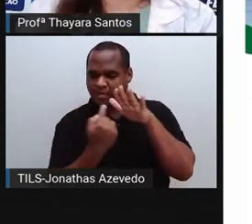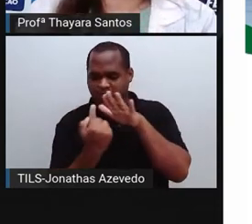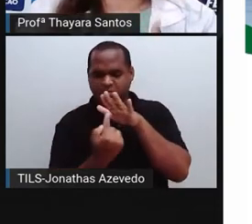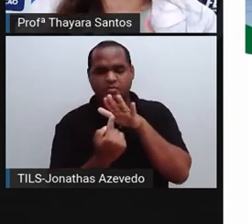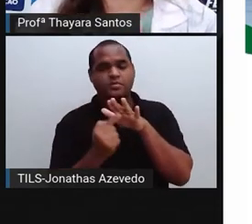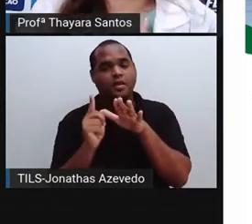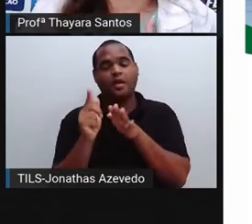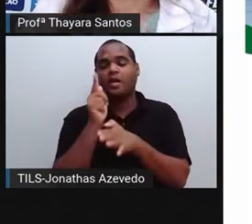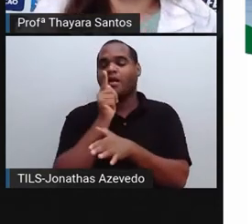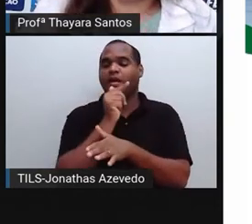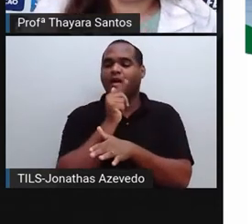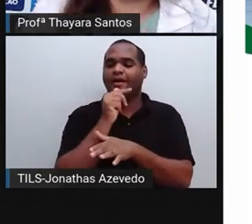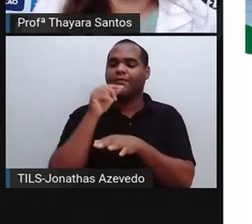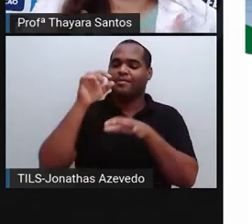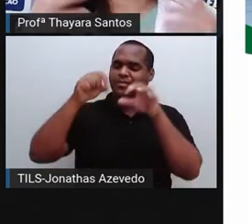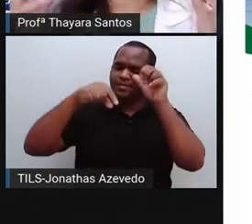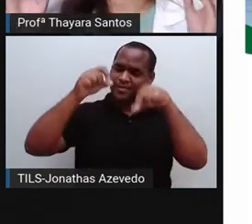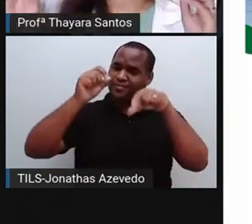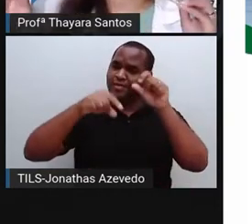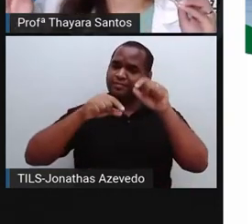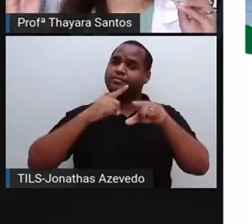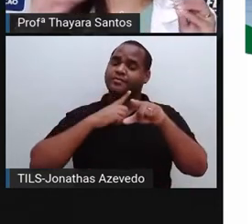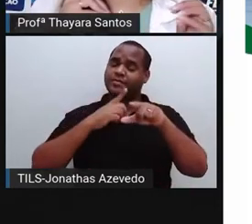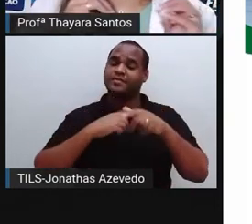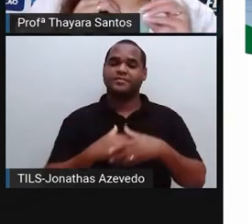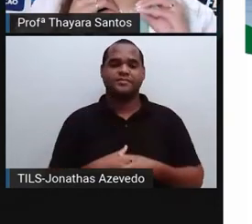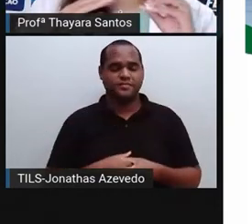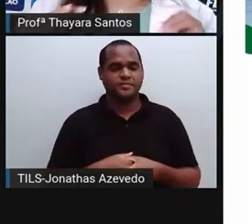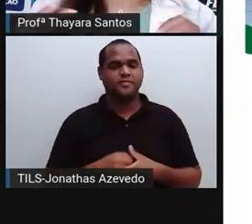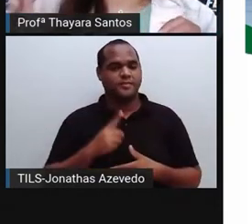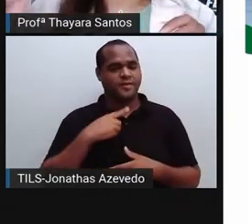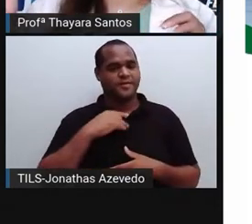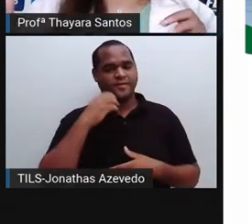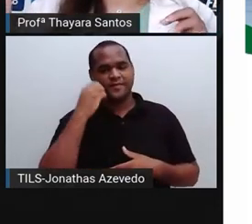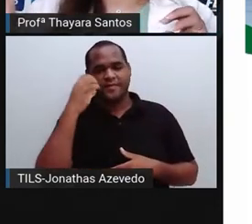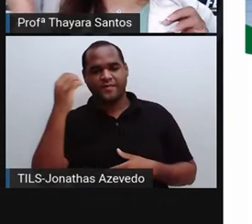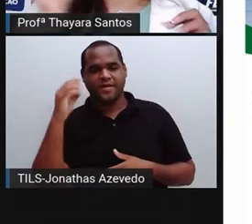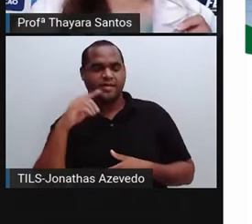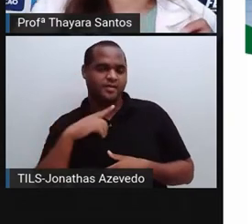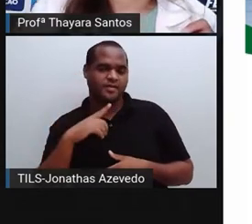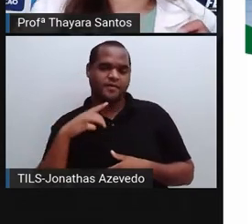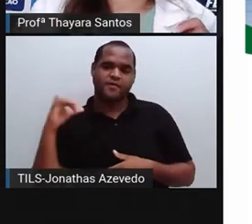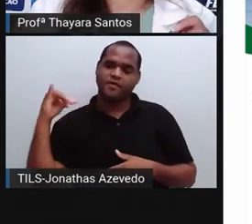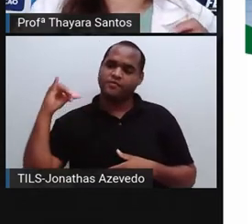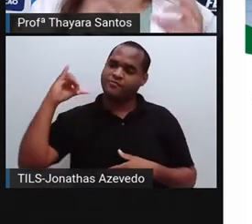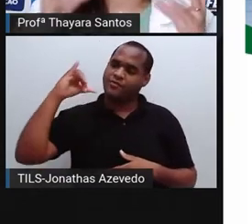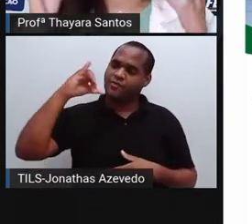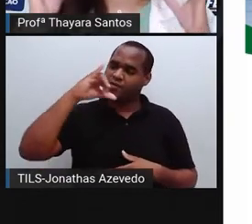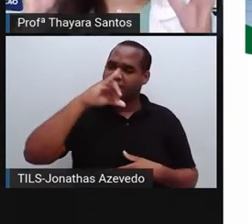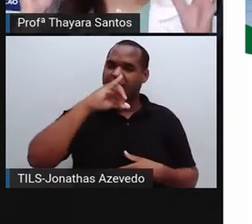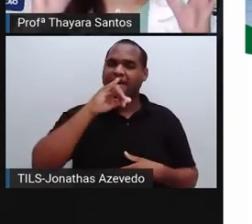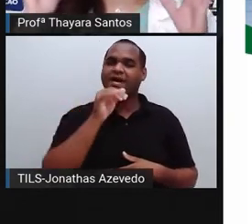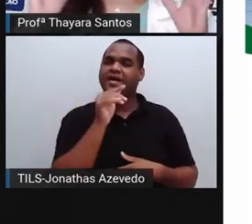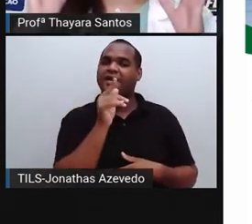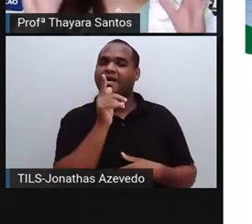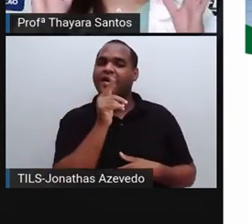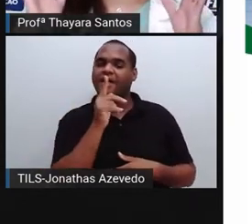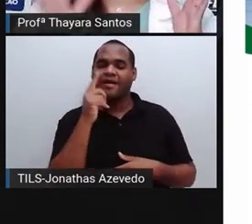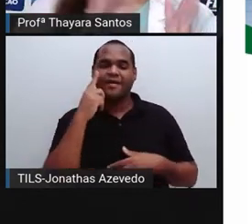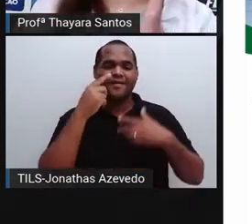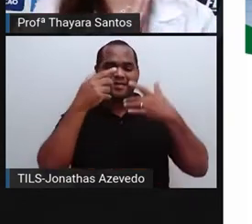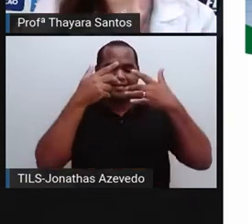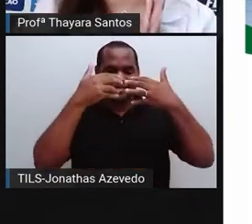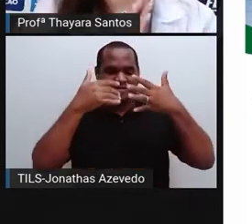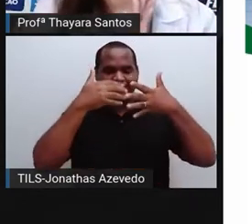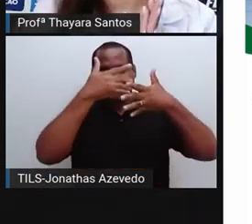água em forma líquida. É tanto que quando a gente viaja de avião e avião passa por dentro das nuvens, a janelinha